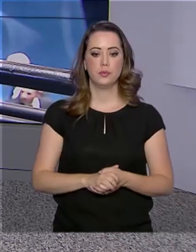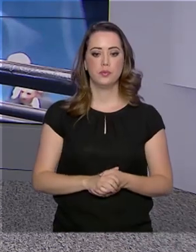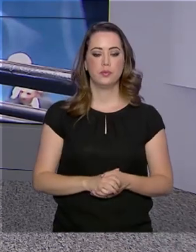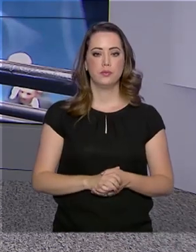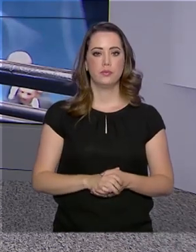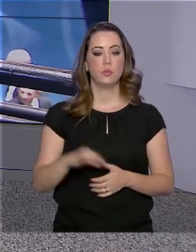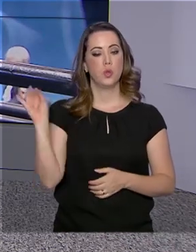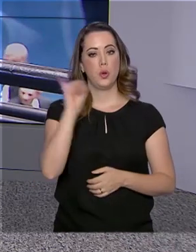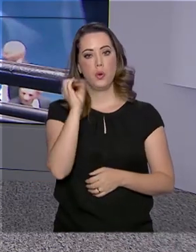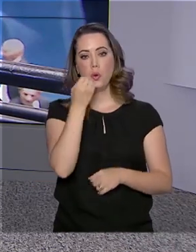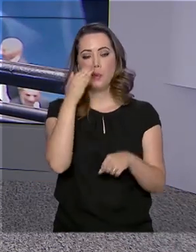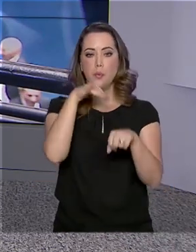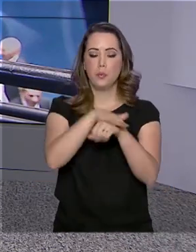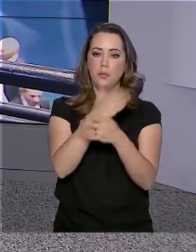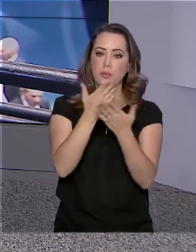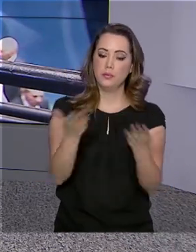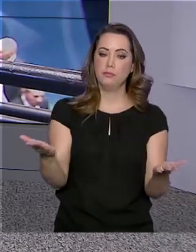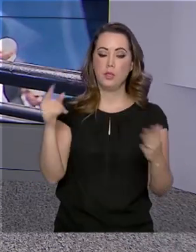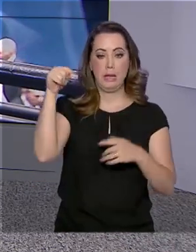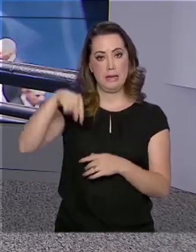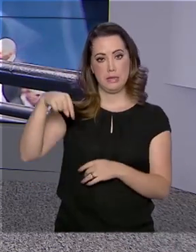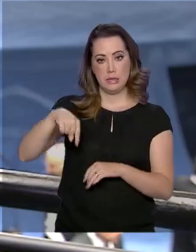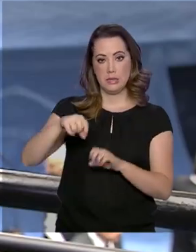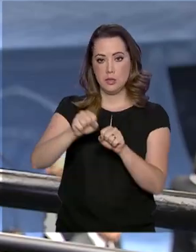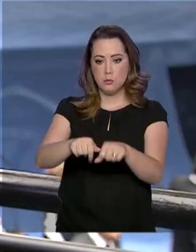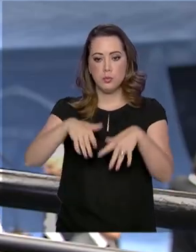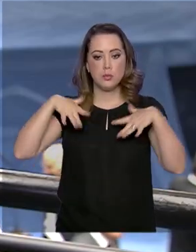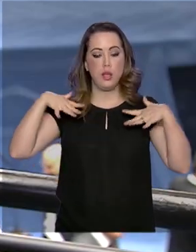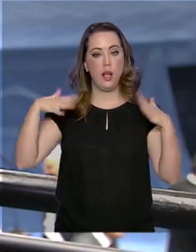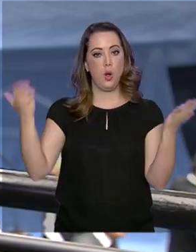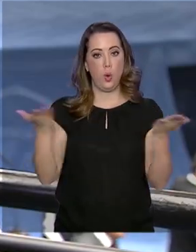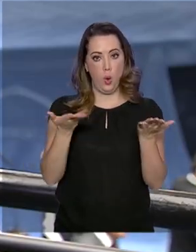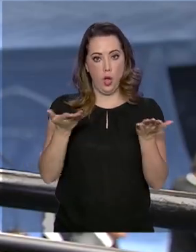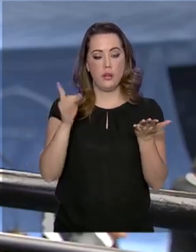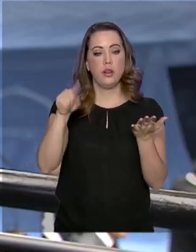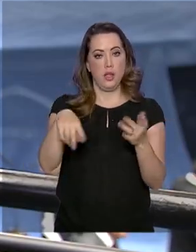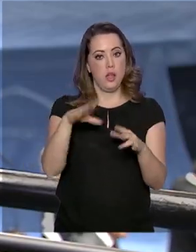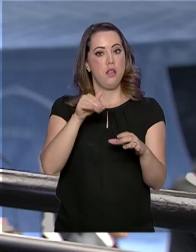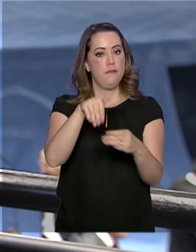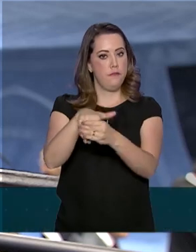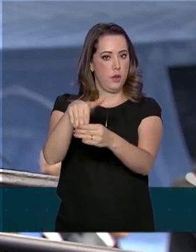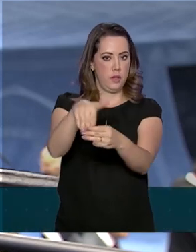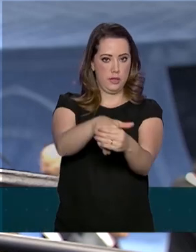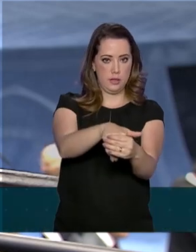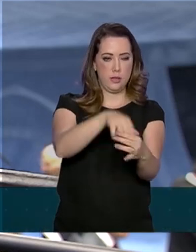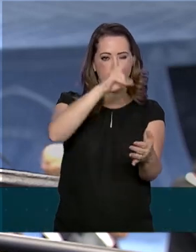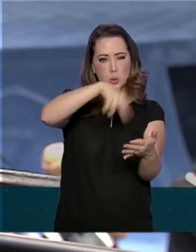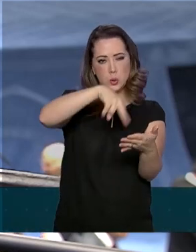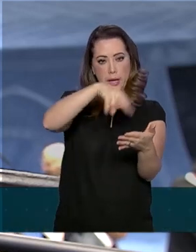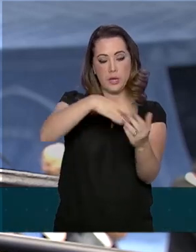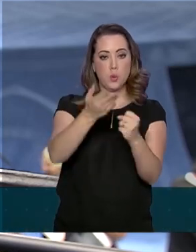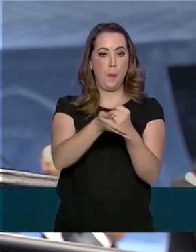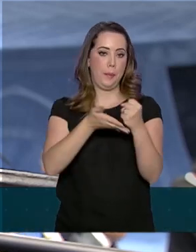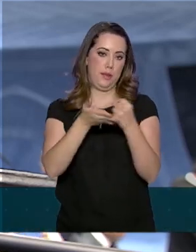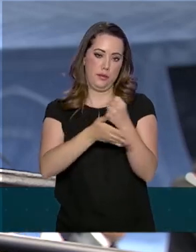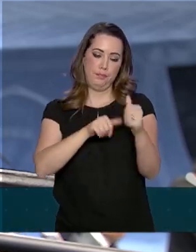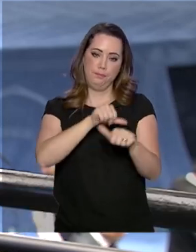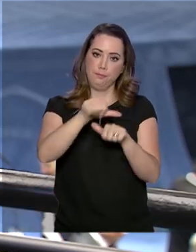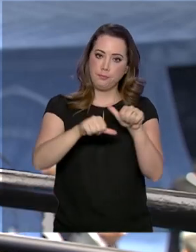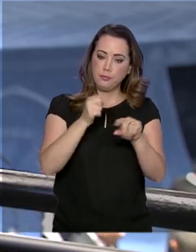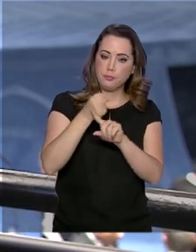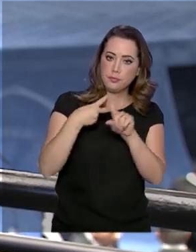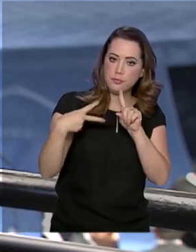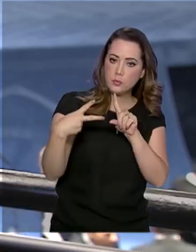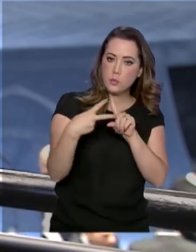Oi Roberto, boa noite. Pois é, aqui no plenário, nesse momento, está acontecendo a votação do texto base da reforma da Previdência.